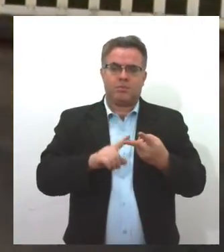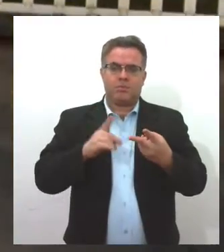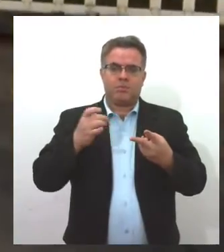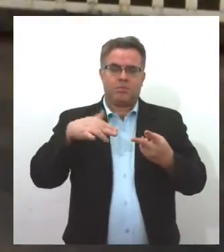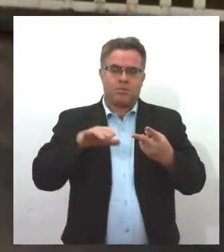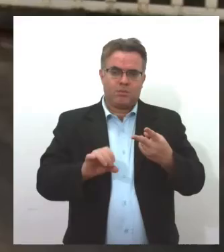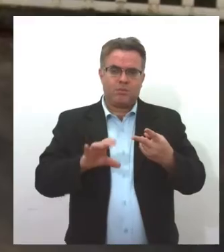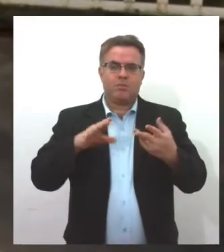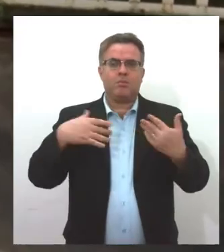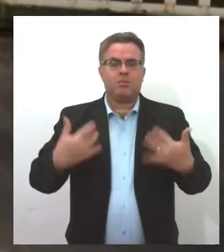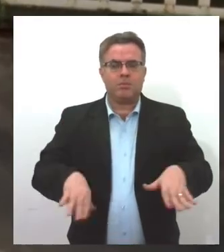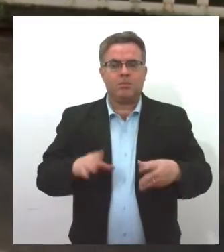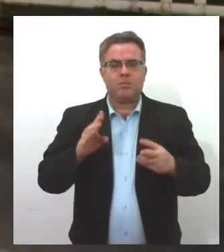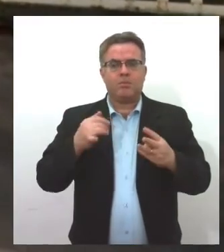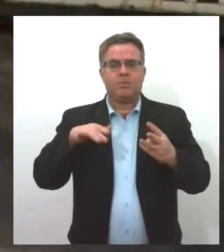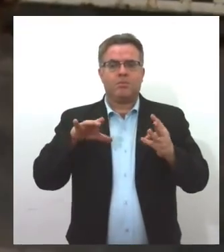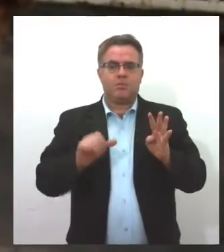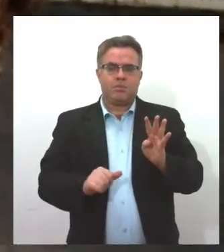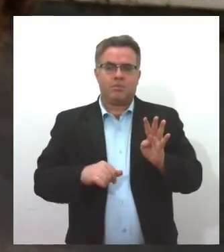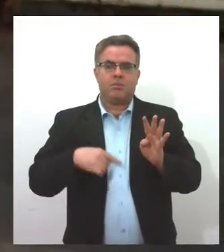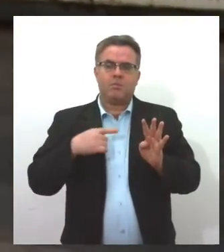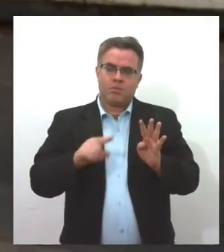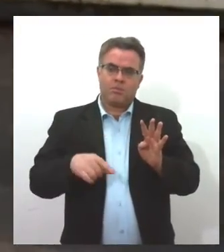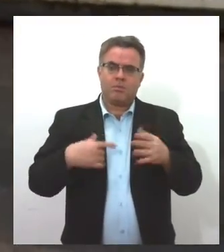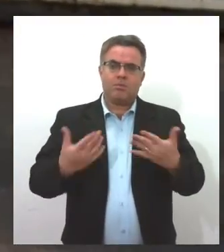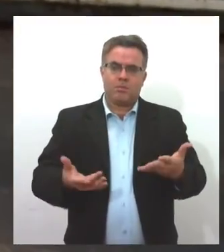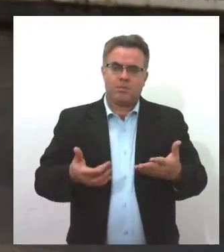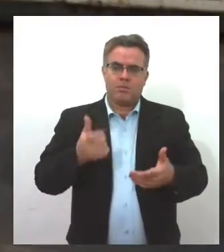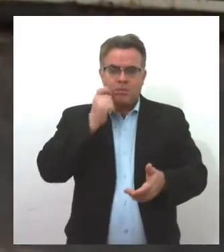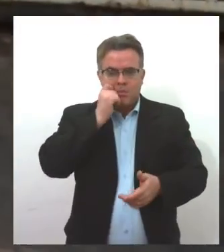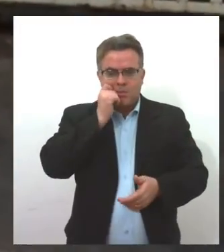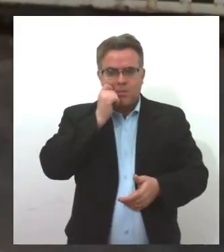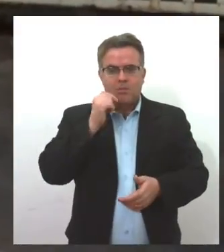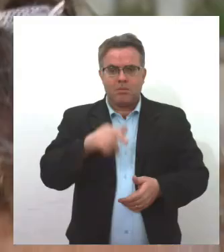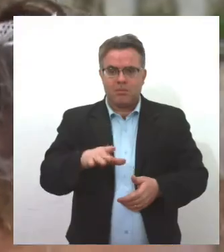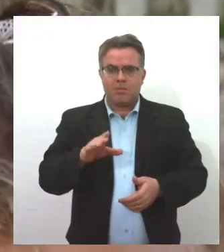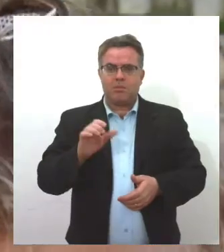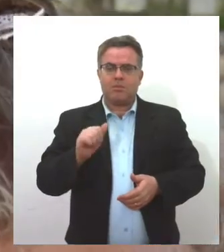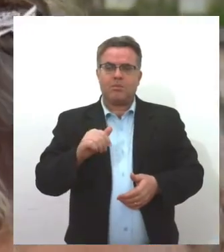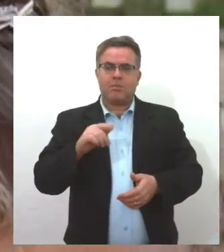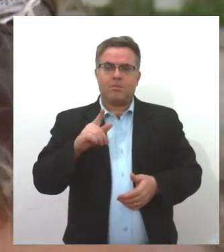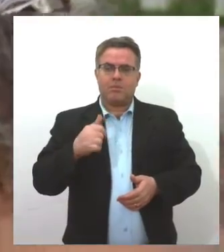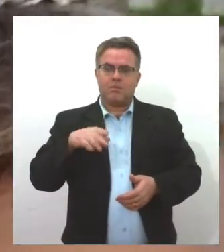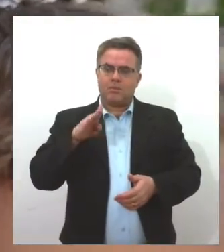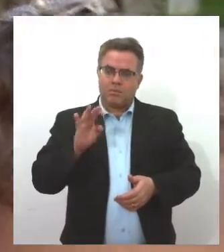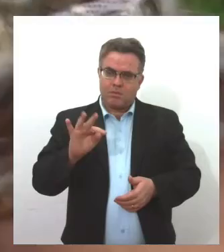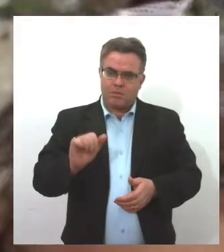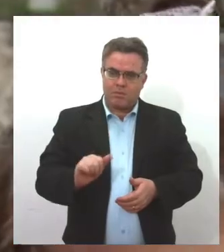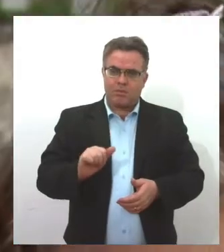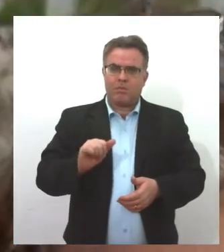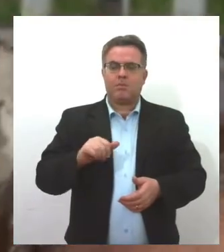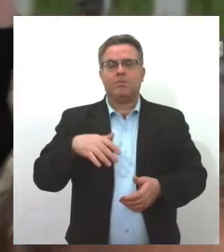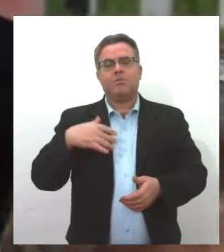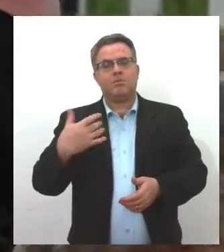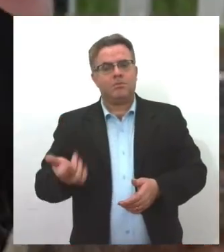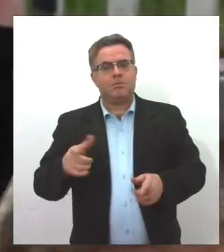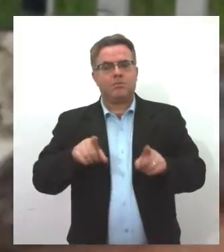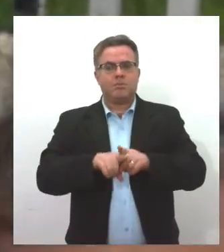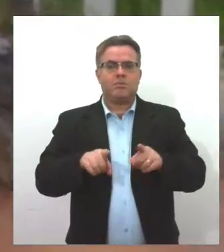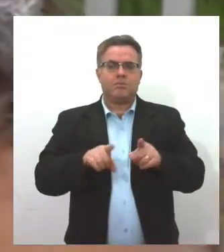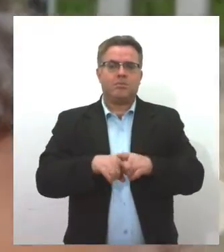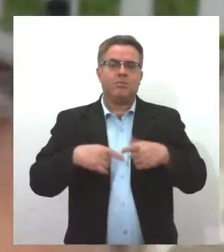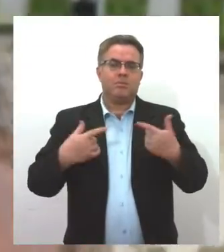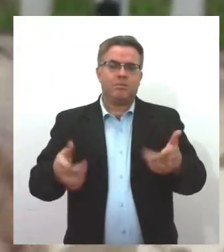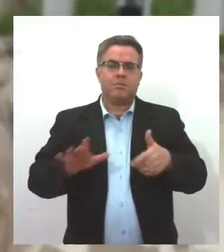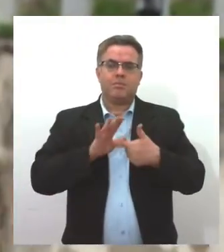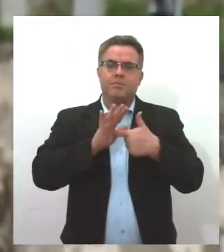e Bianca, mãe dessa fofura chamada Agatha e Arthur, o passeio representa